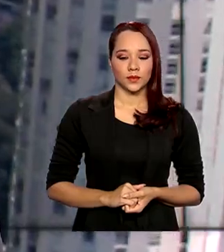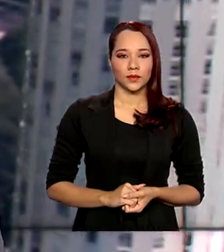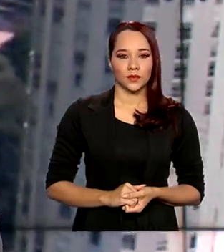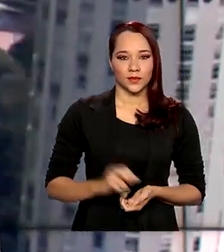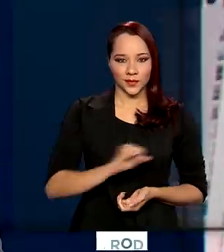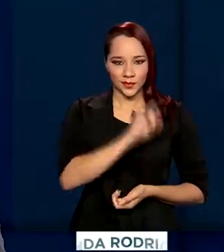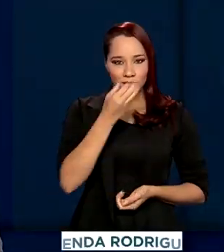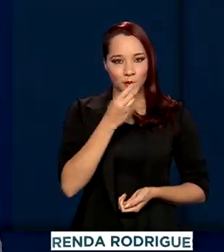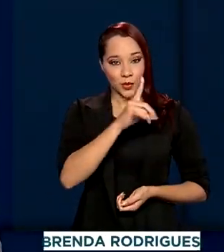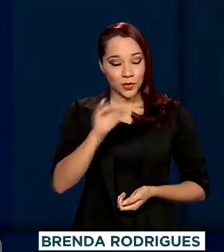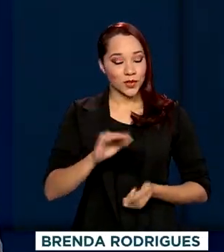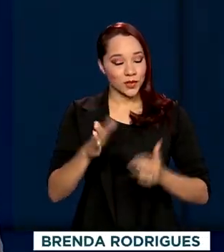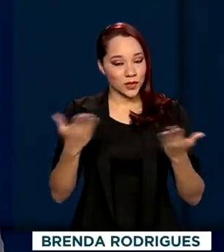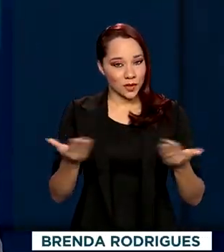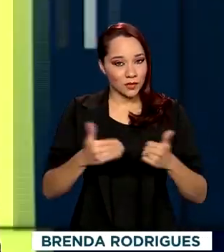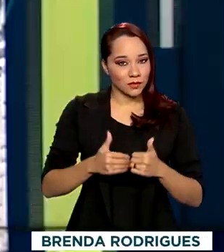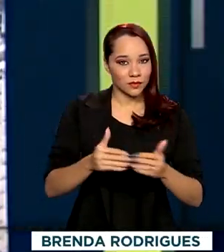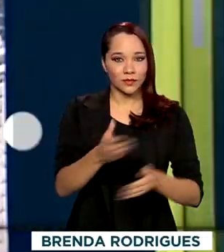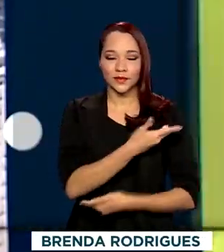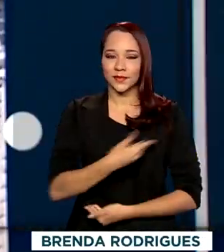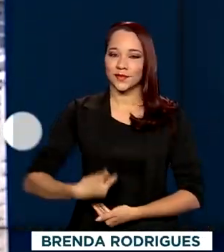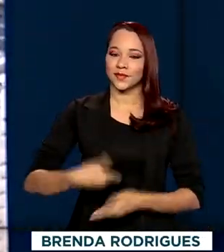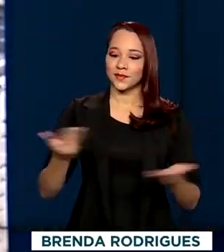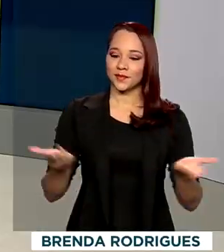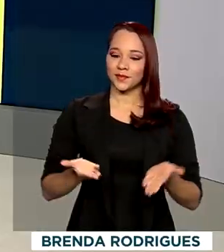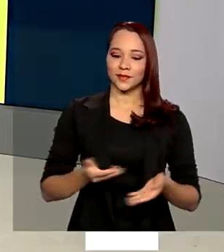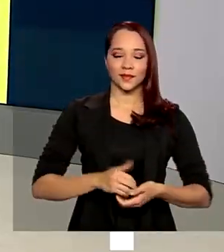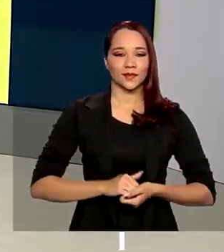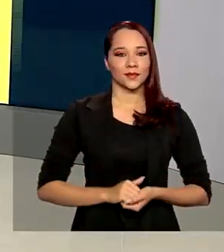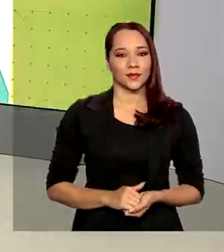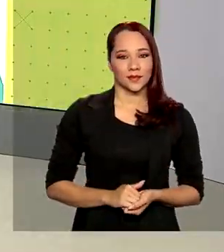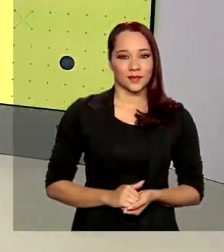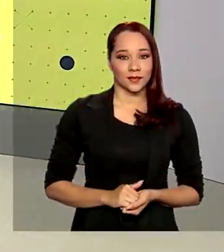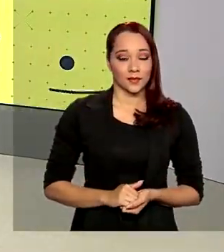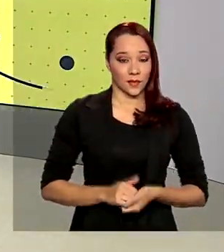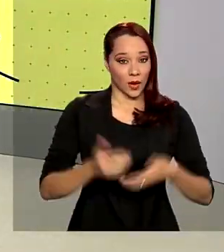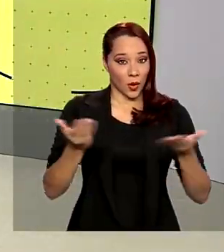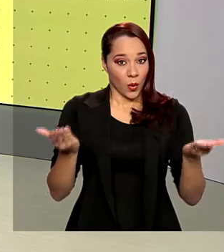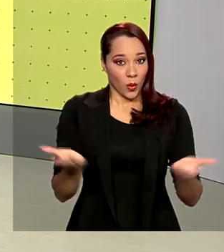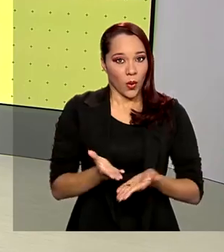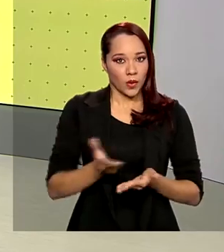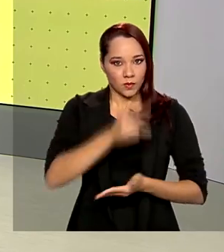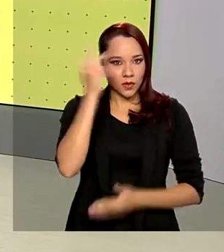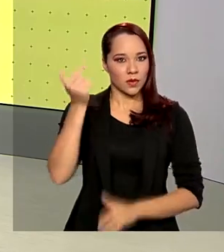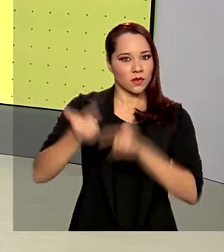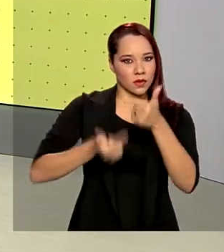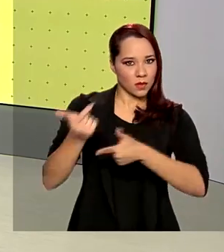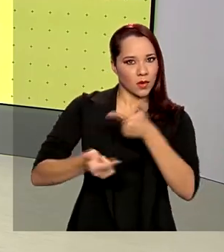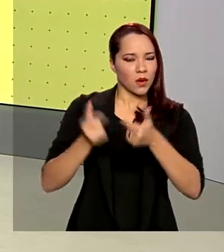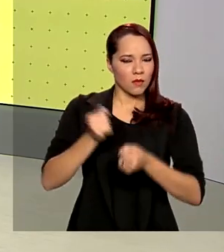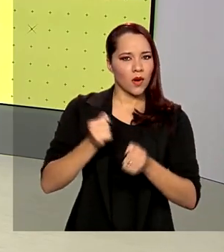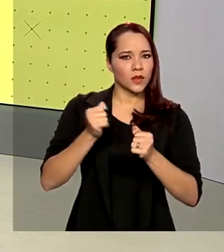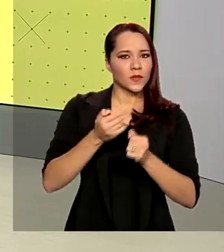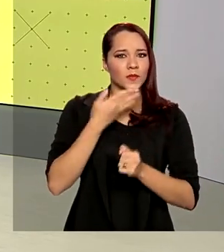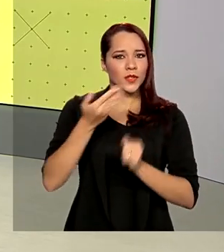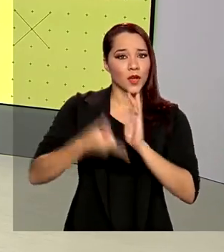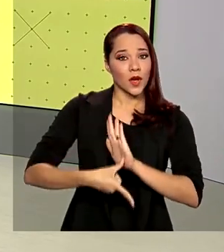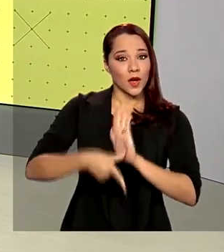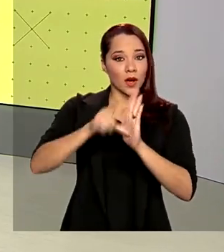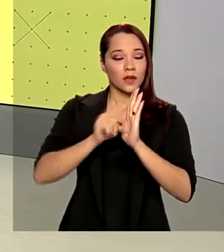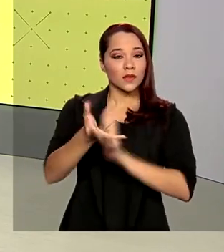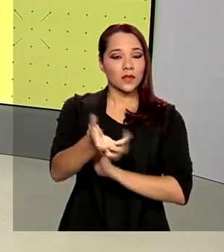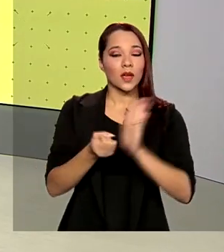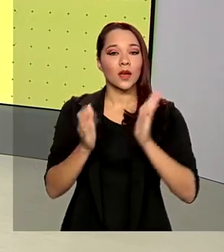Olá, bom dia. Já estamos no ar com o Governo Agora. A partir de hoje, os trabalhadores poderão antecipar o saque